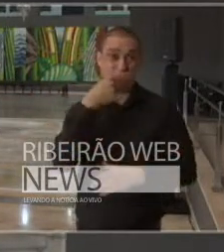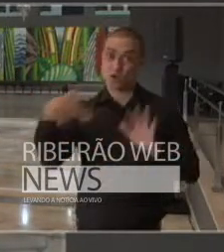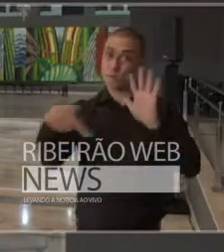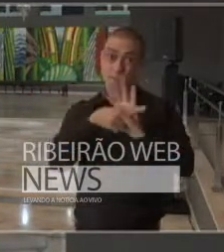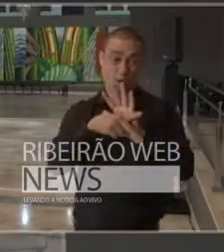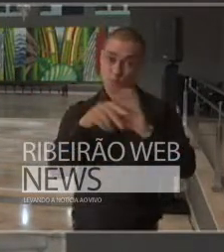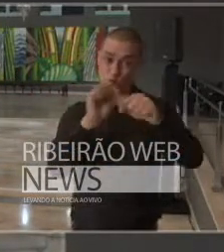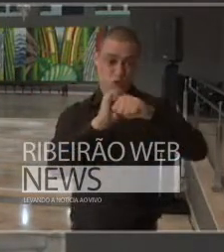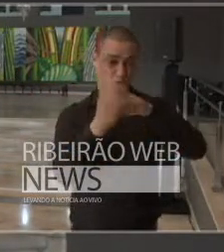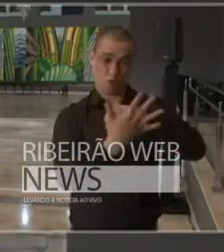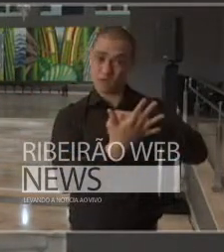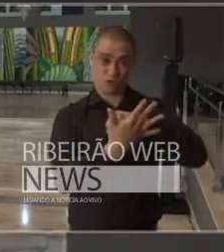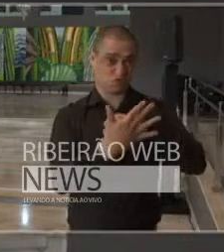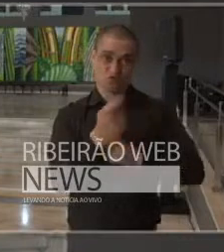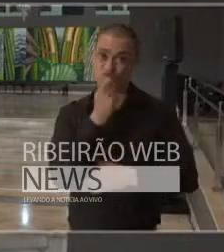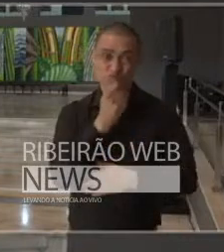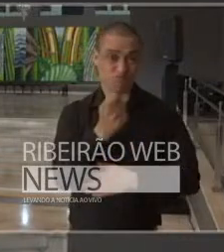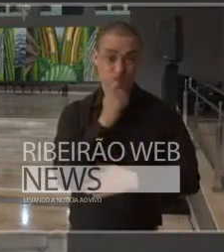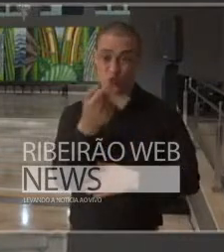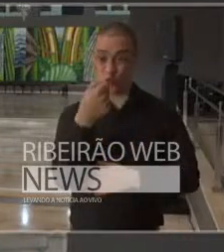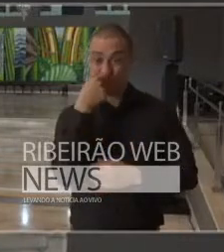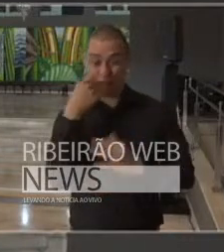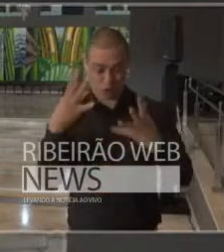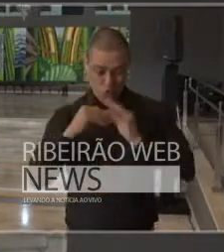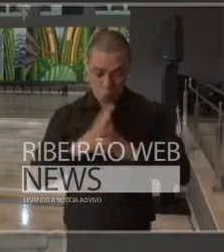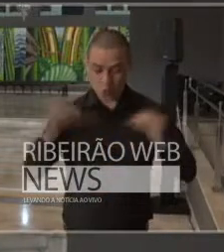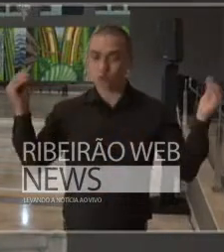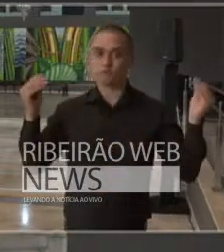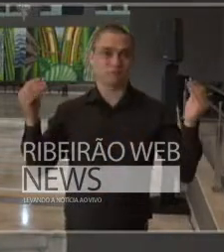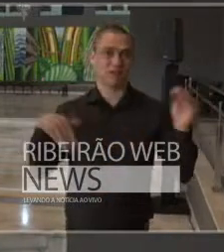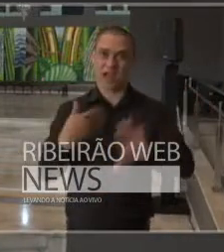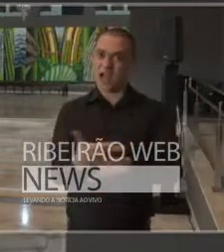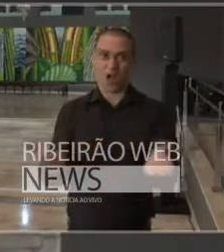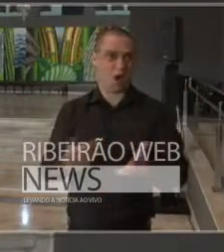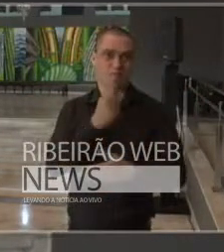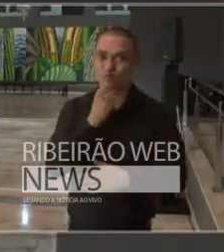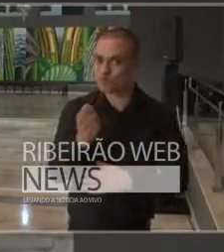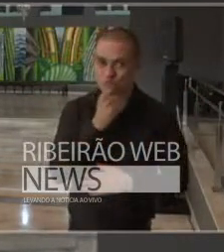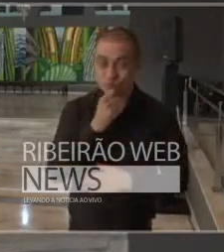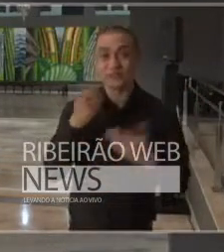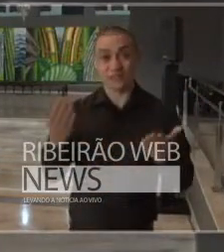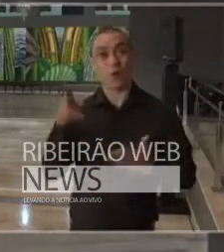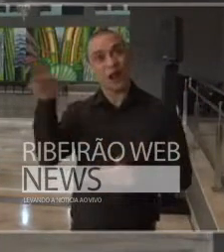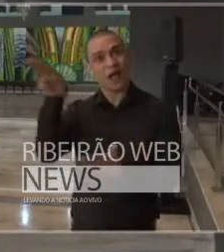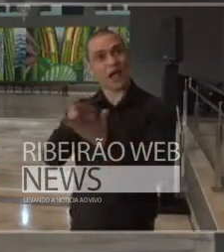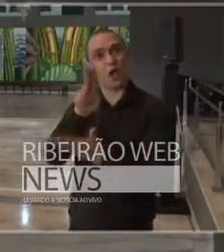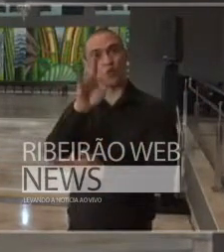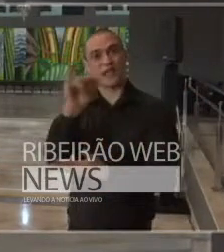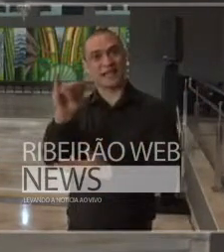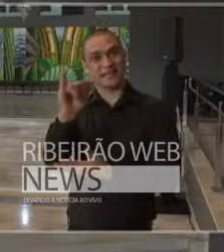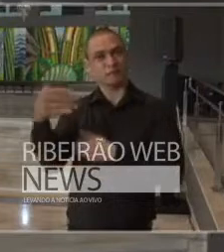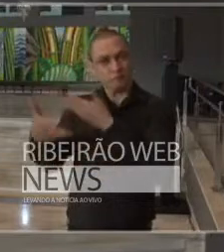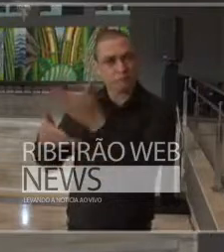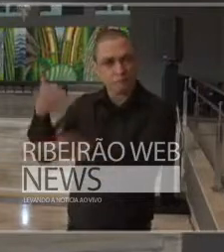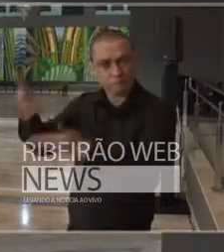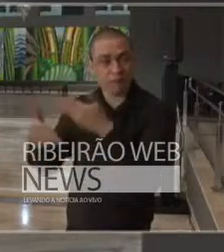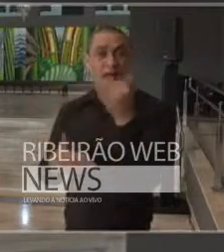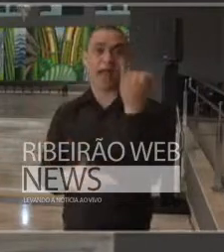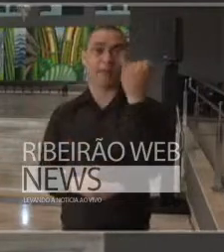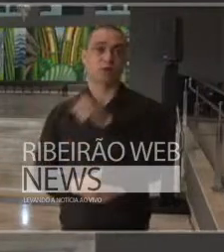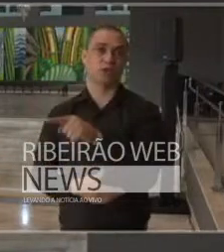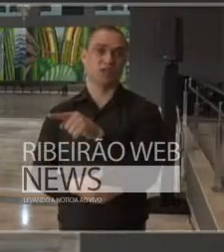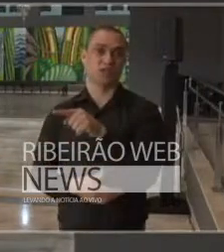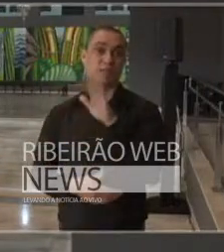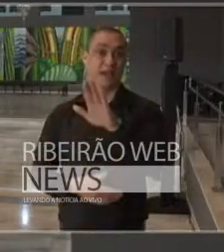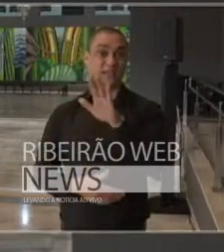não temos nenhum remédio para oferecer ao paciente então a terapia intensiva é fundamental e para a terapia